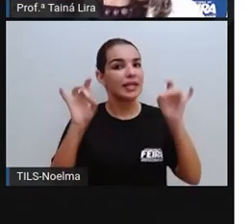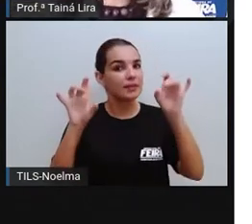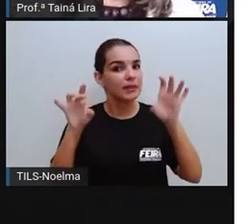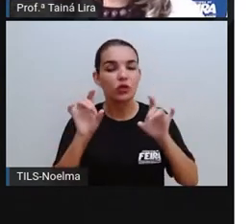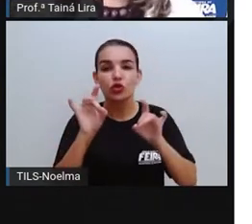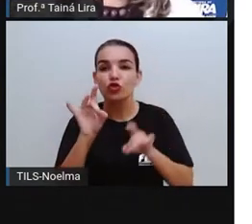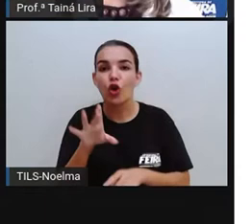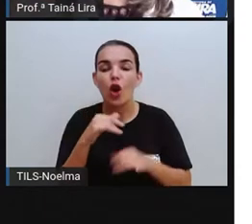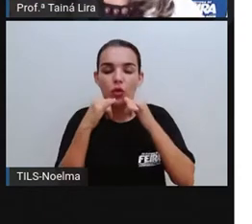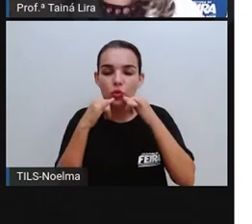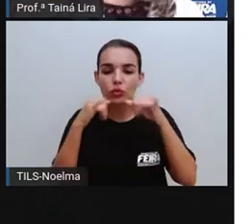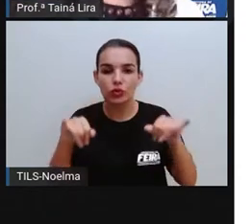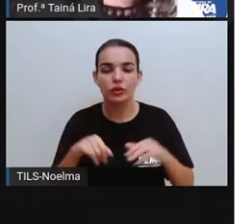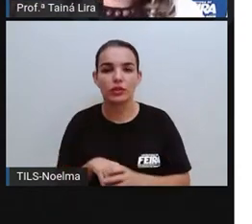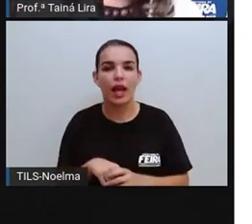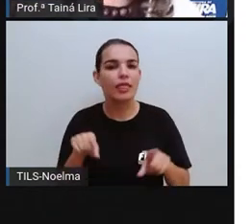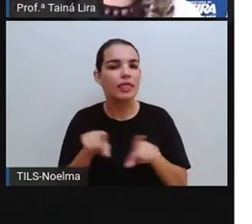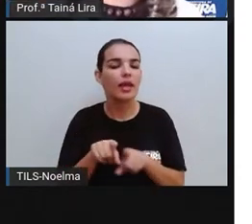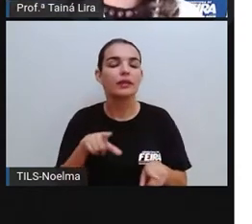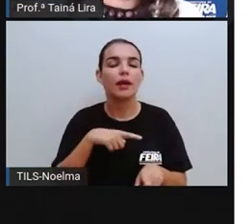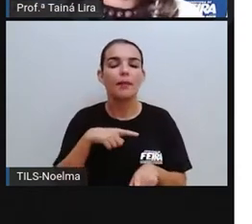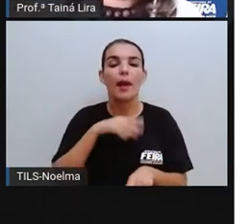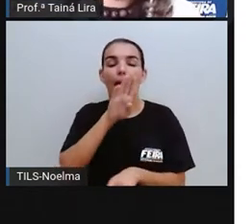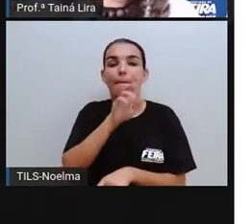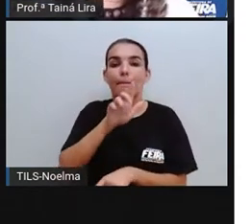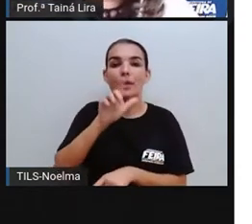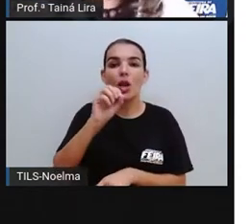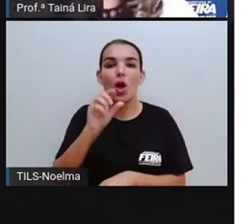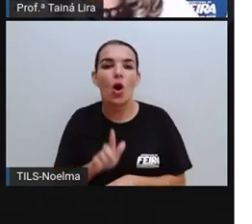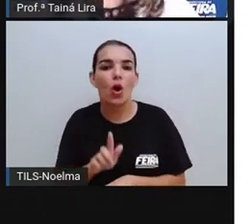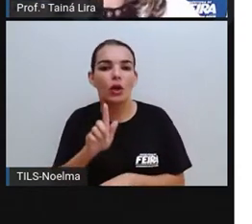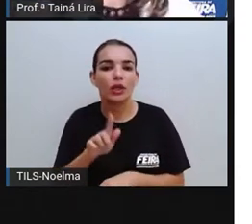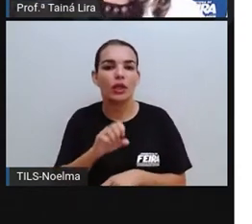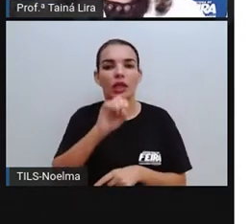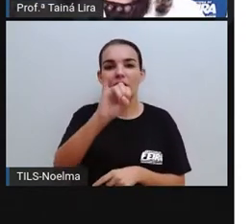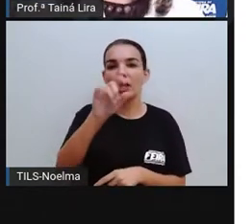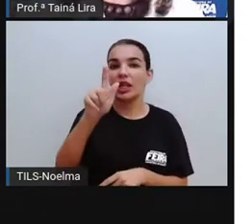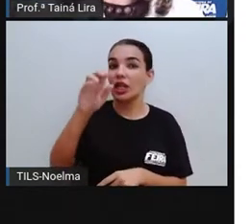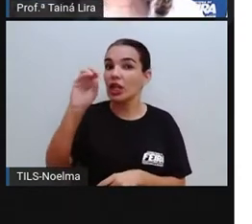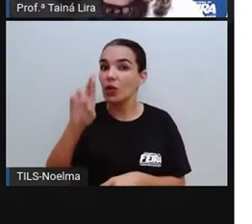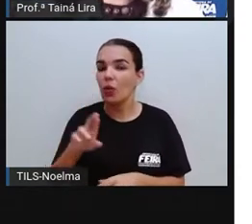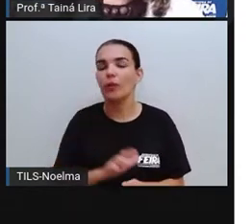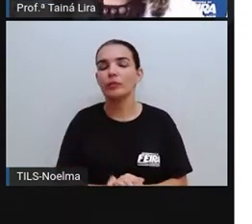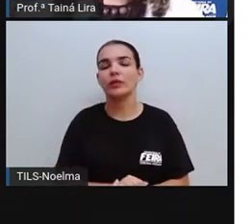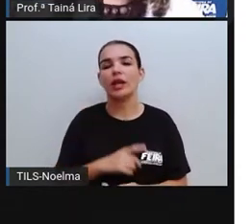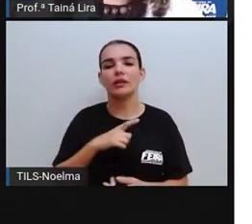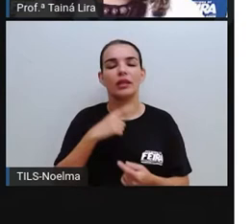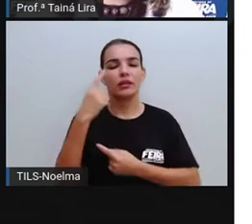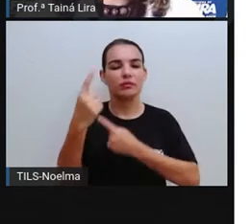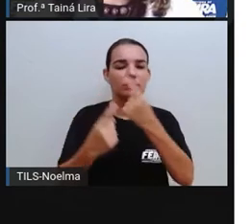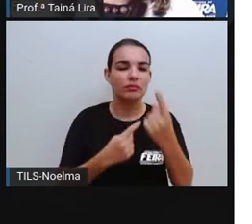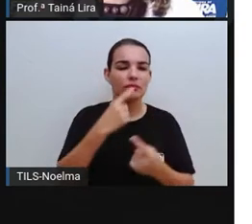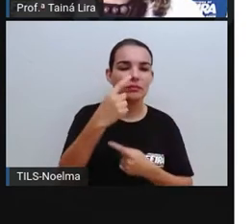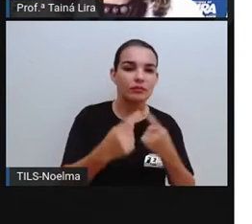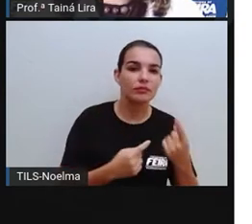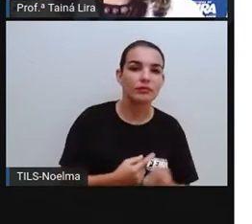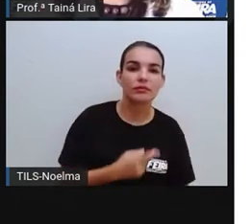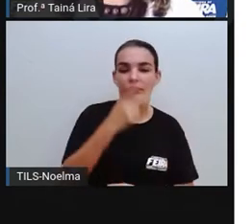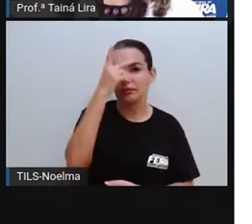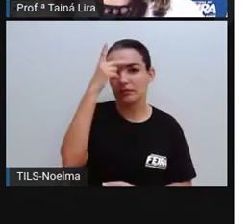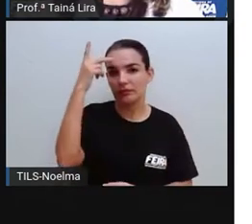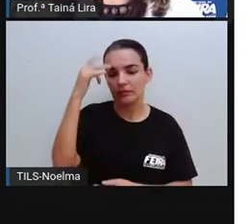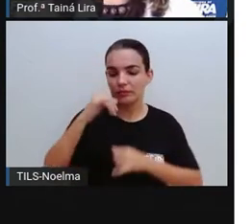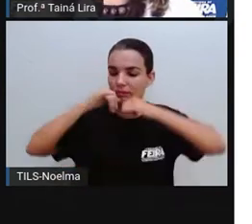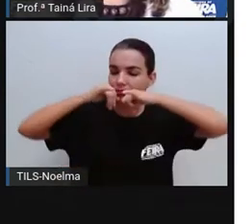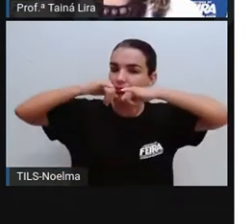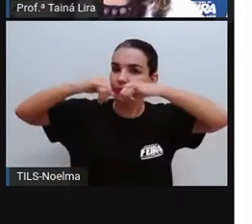tem alguns blogs. Blog do Velame, blog do Igor. A gente tem alguns blogs aí, né? De